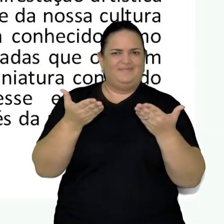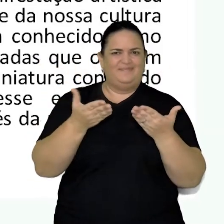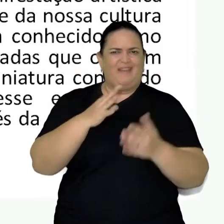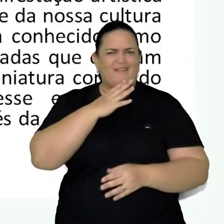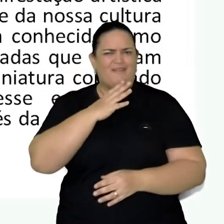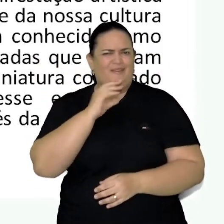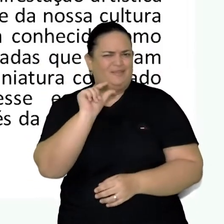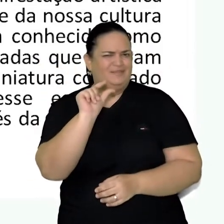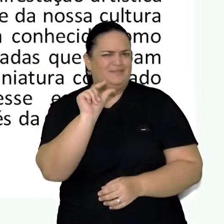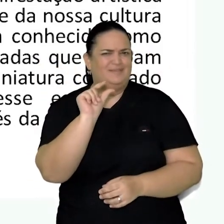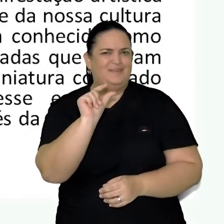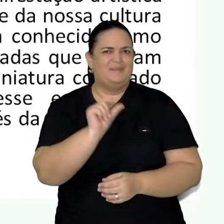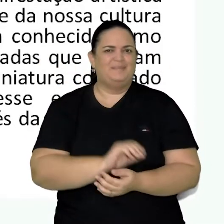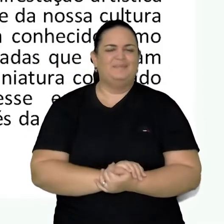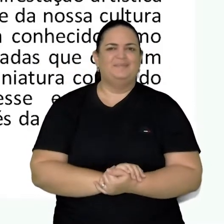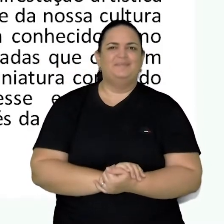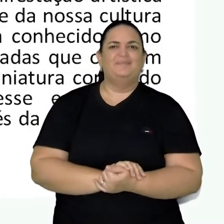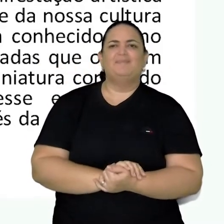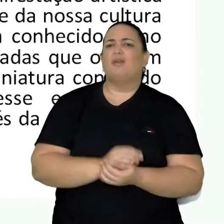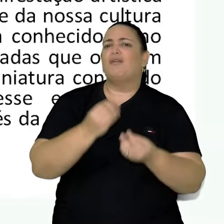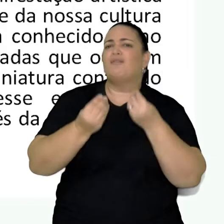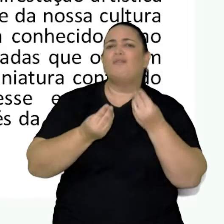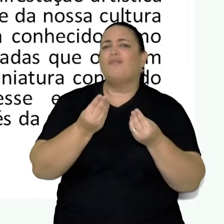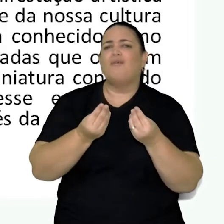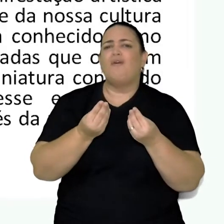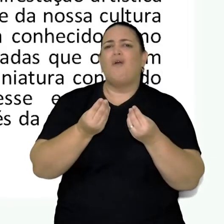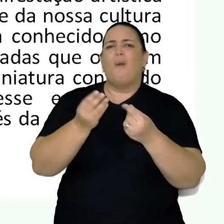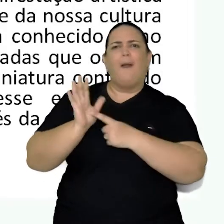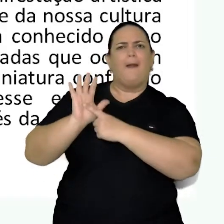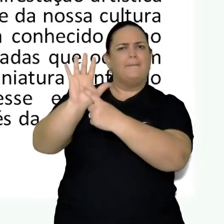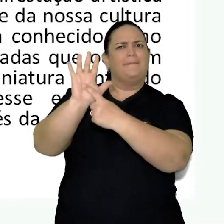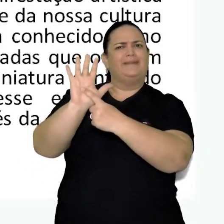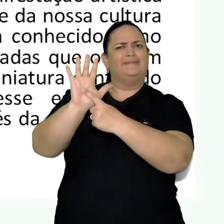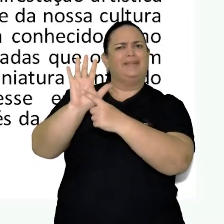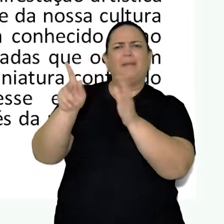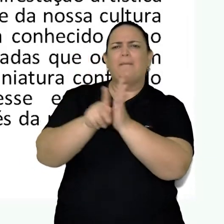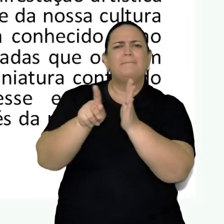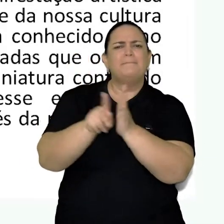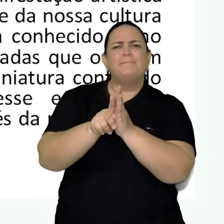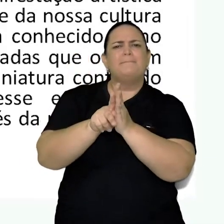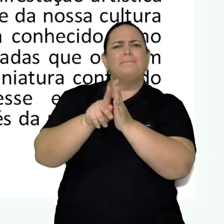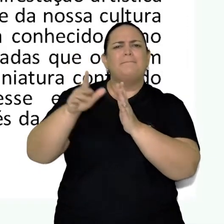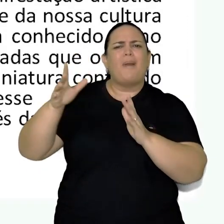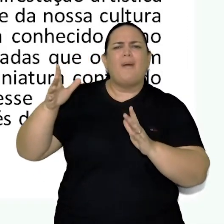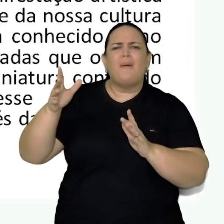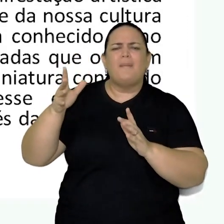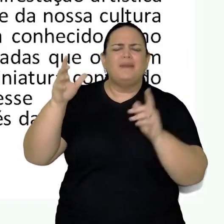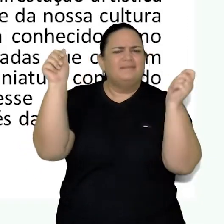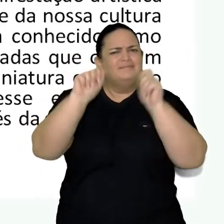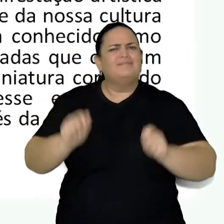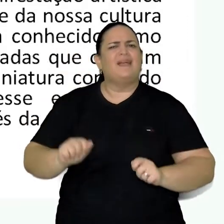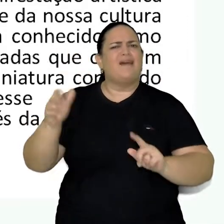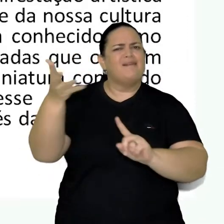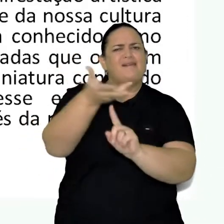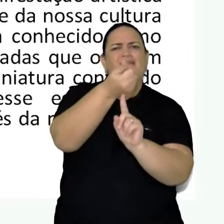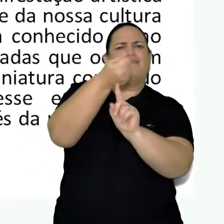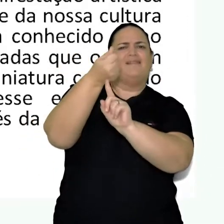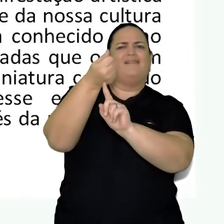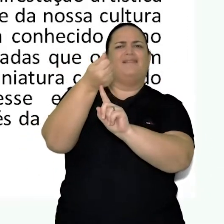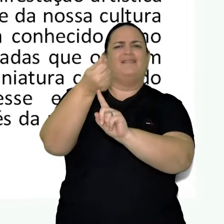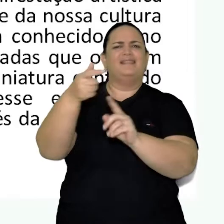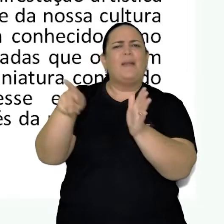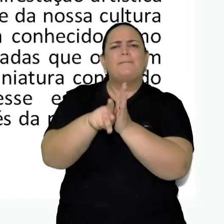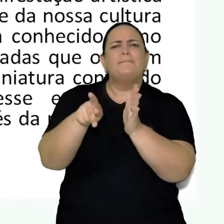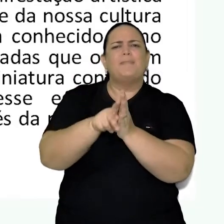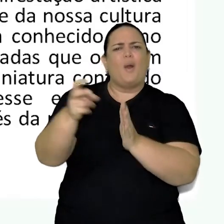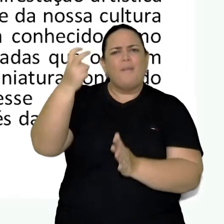conhecer um pouco sobre esta manifestação artística que encanta os brasileiros há muito tempo e que faz parte da nossa